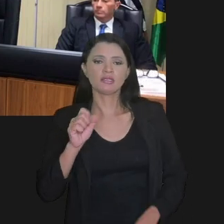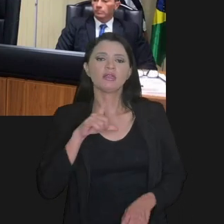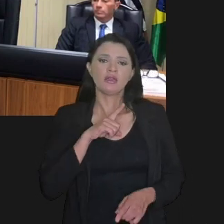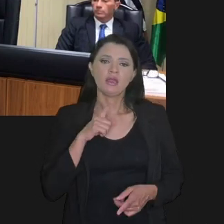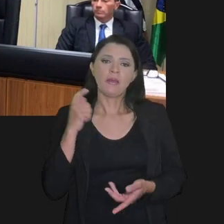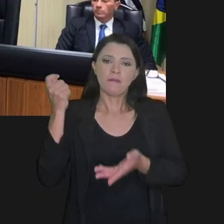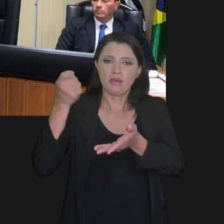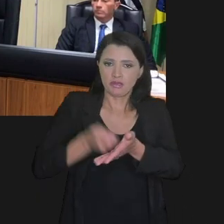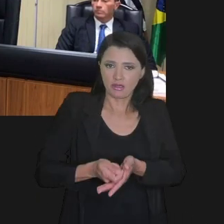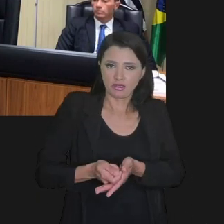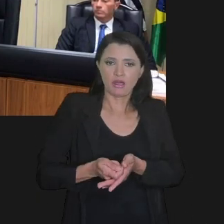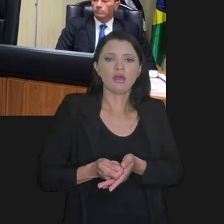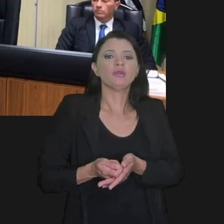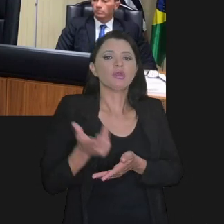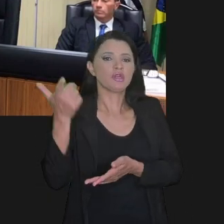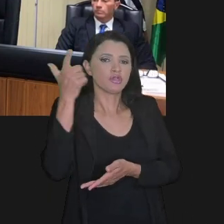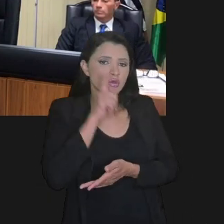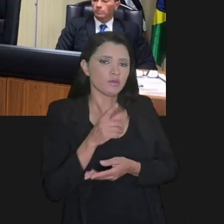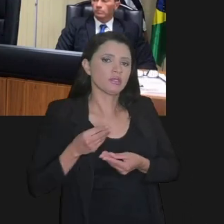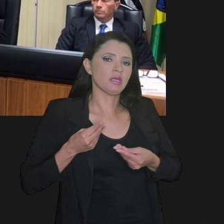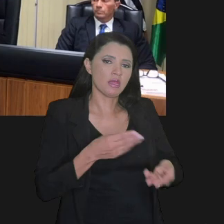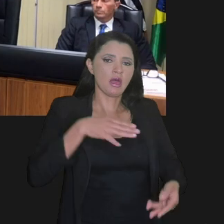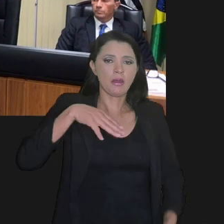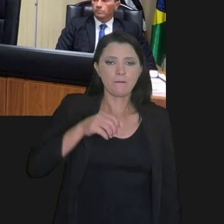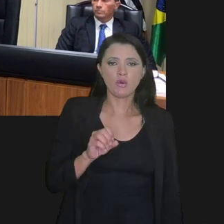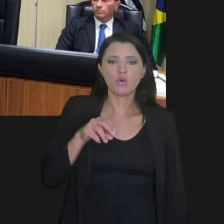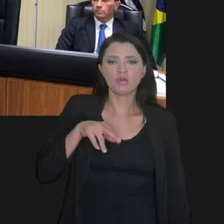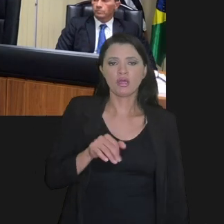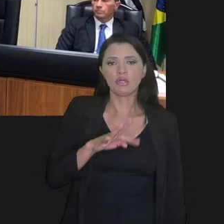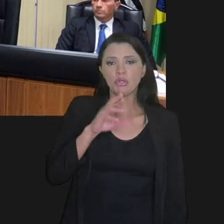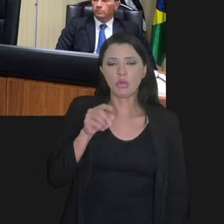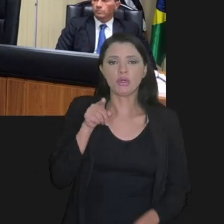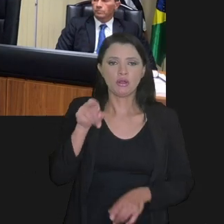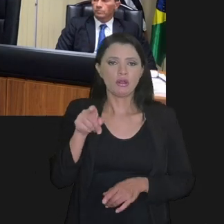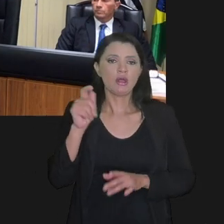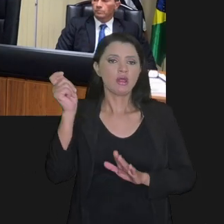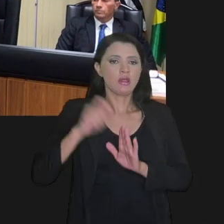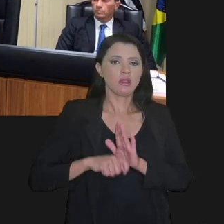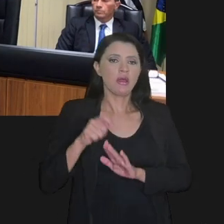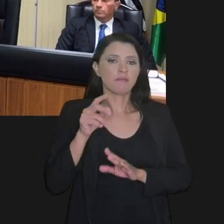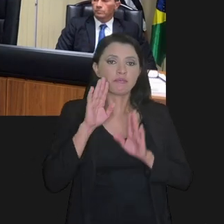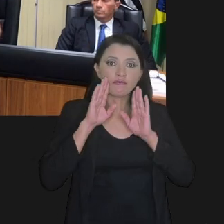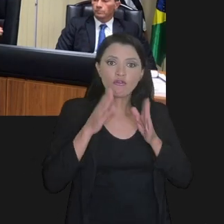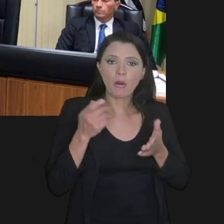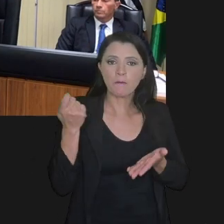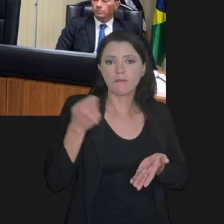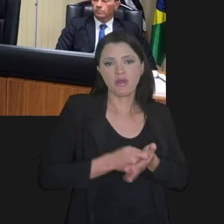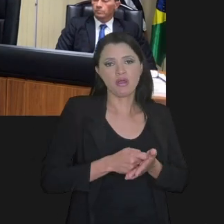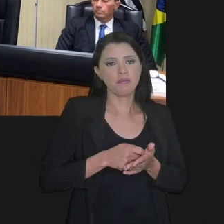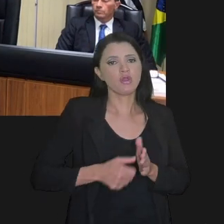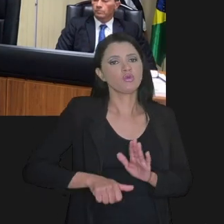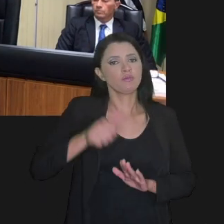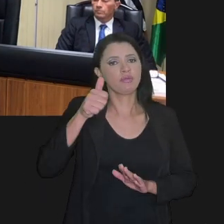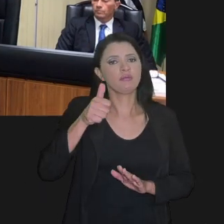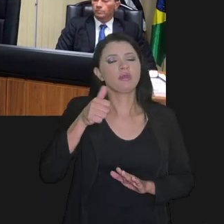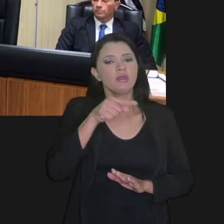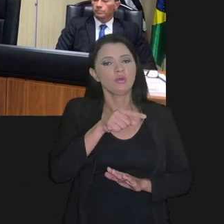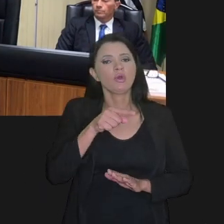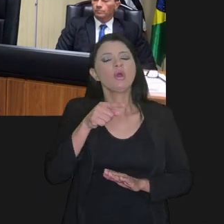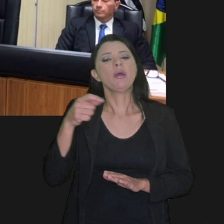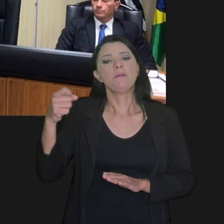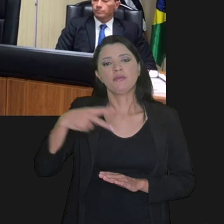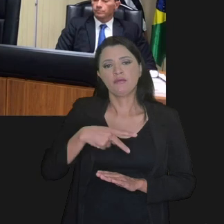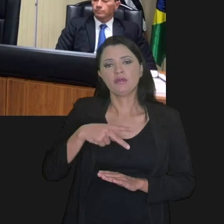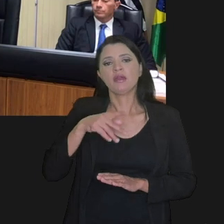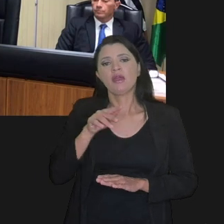previdenciários para serem quitados. Então, a gente consegue dar uma moratória no tributário para focar o pagamento primeiro